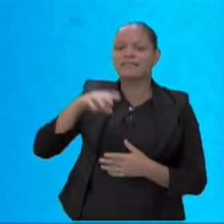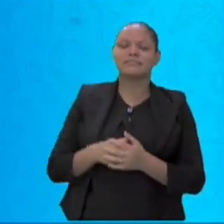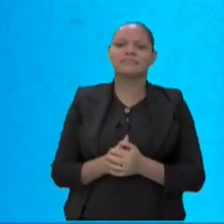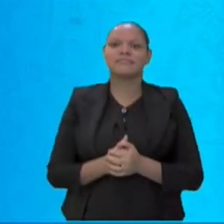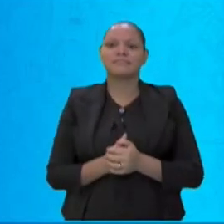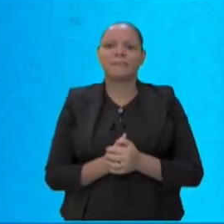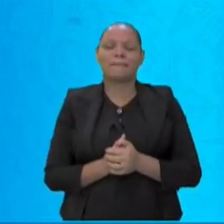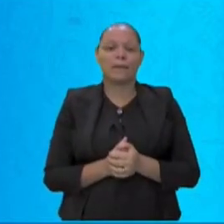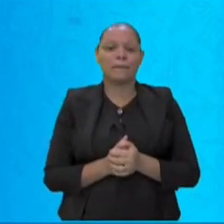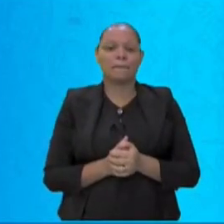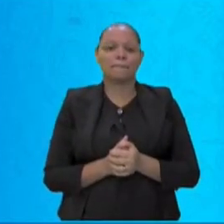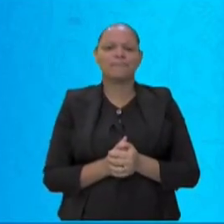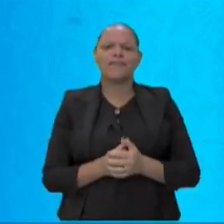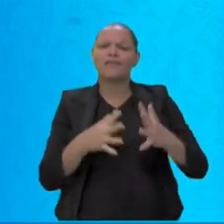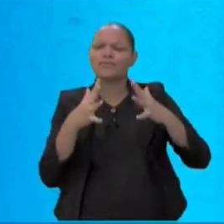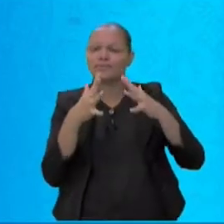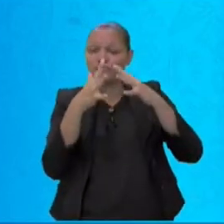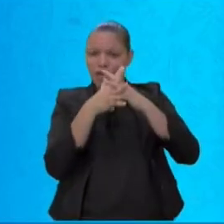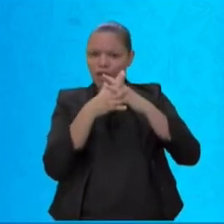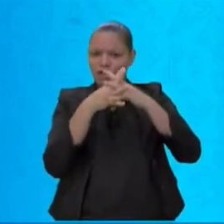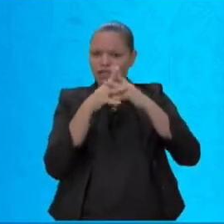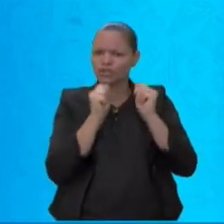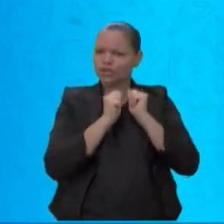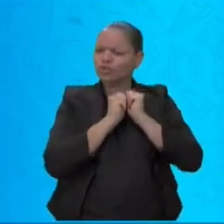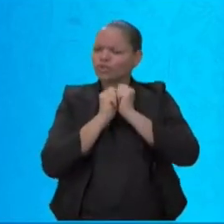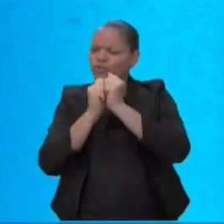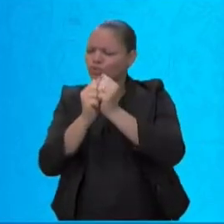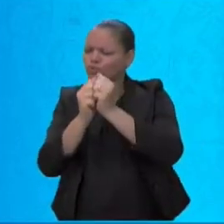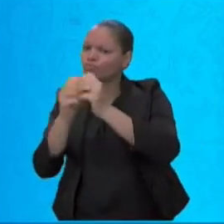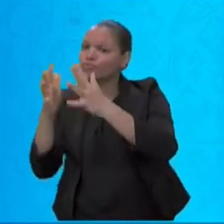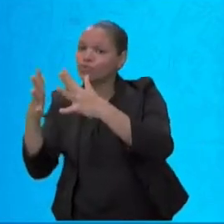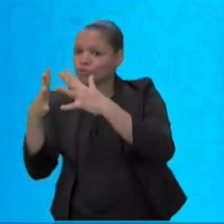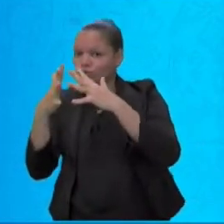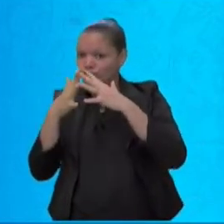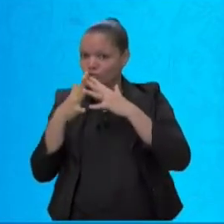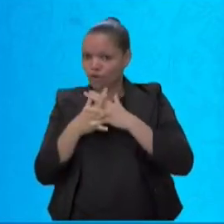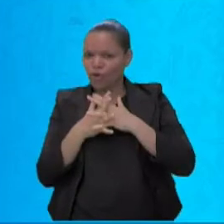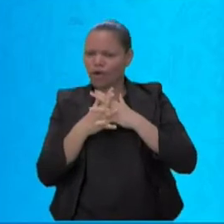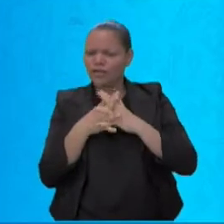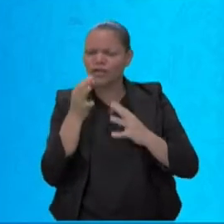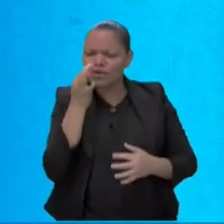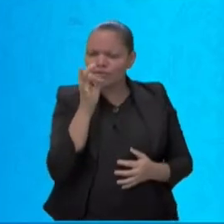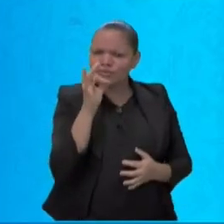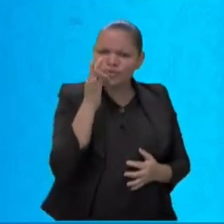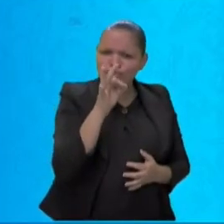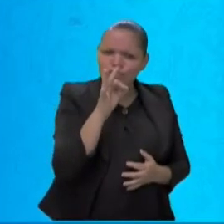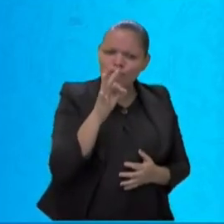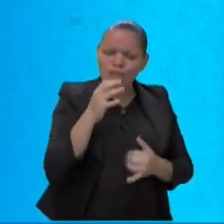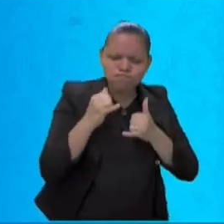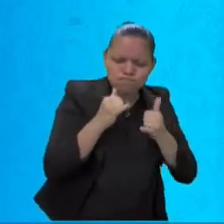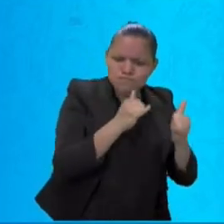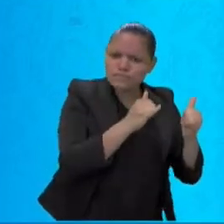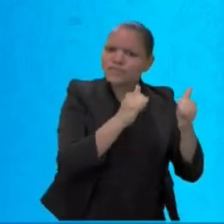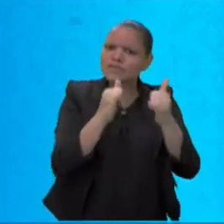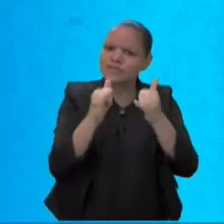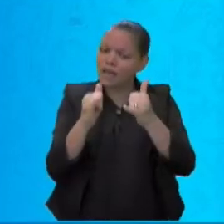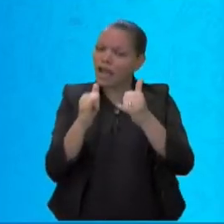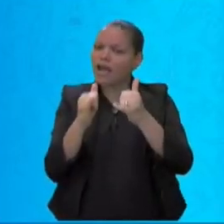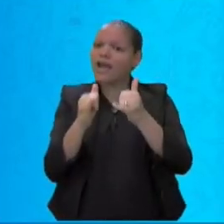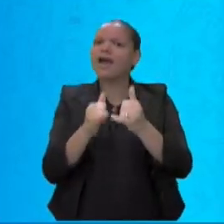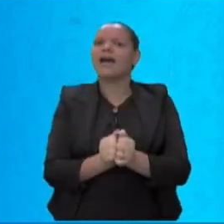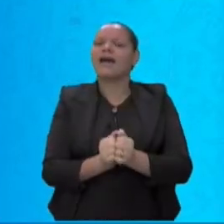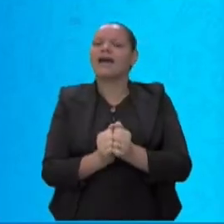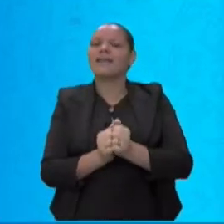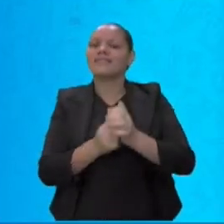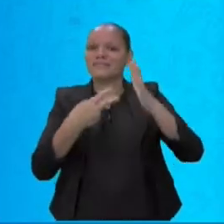sons, ou seja, o seu fonema de ambas as consoantes é falado, nós chamamos isso aí